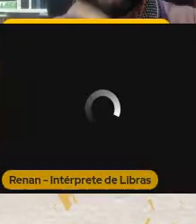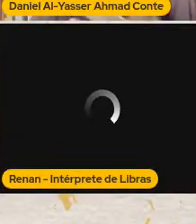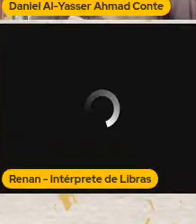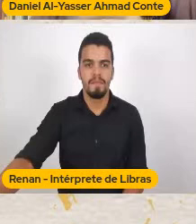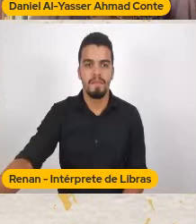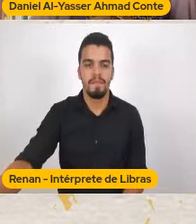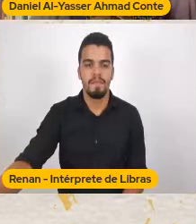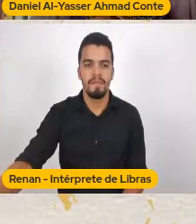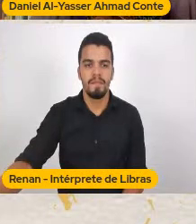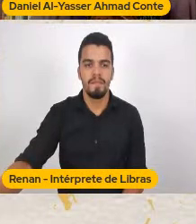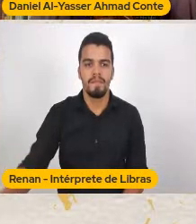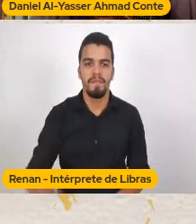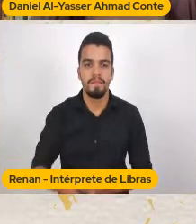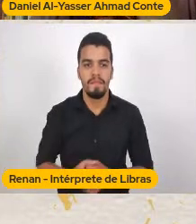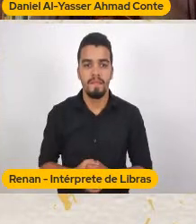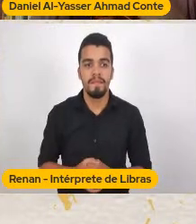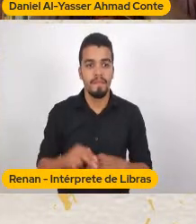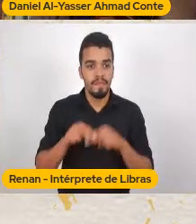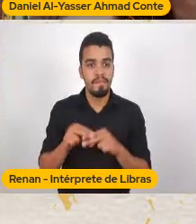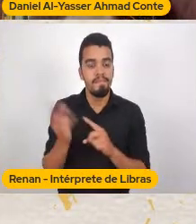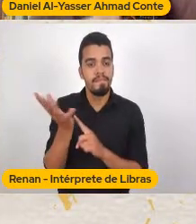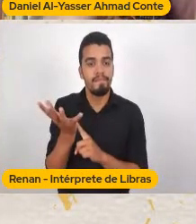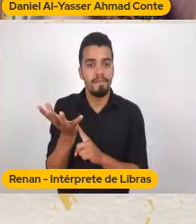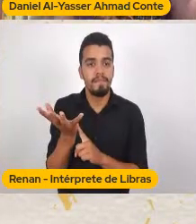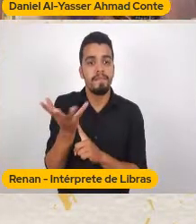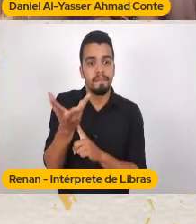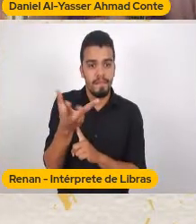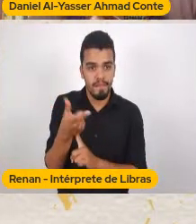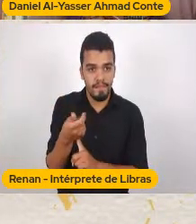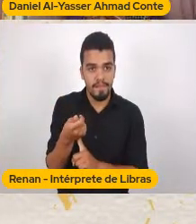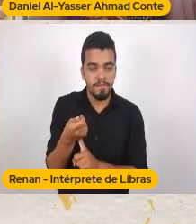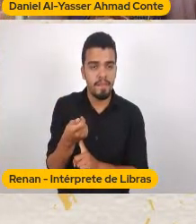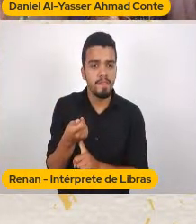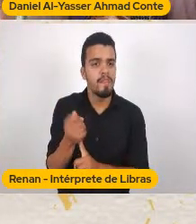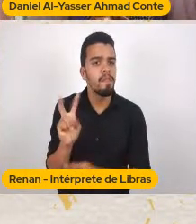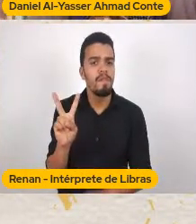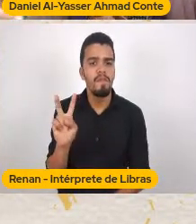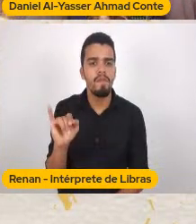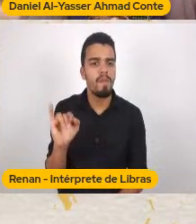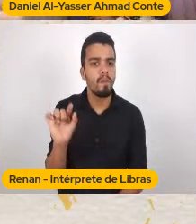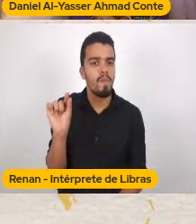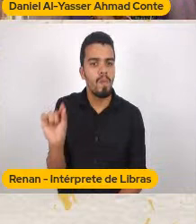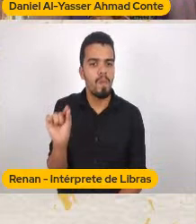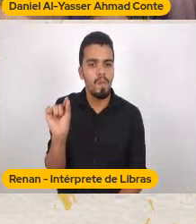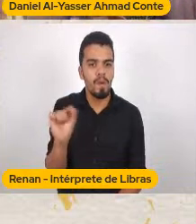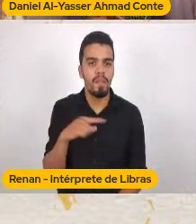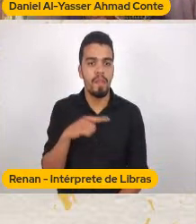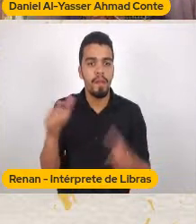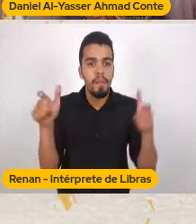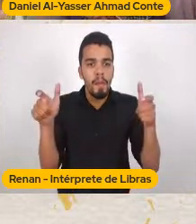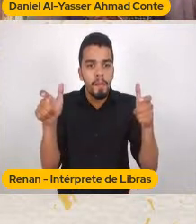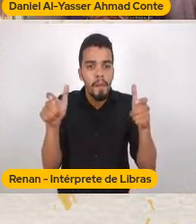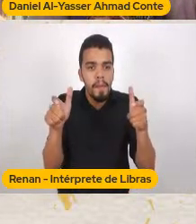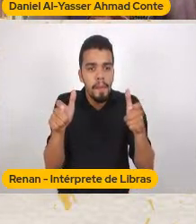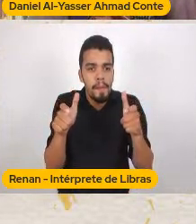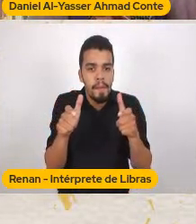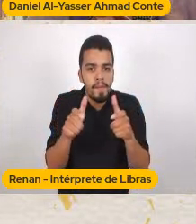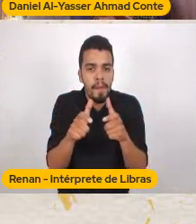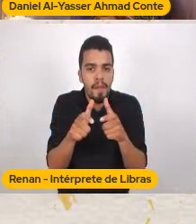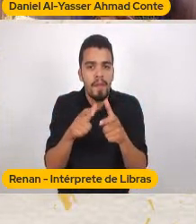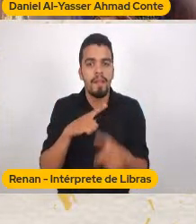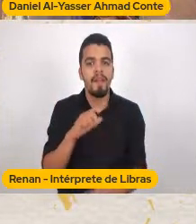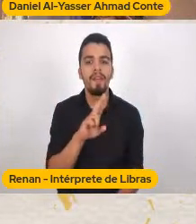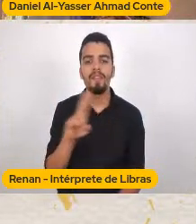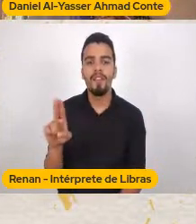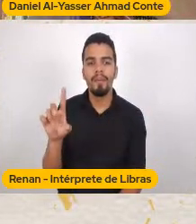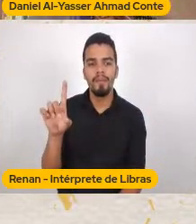artes Artísticas Enfim E o que que faz Ele vai condenar Essas minorias A uma coisa Que a gente chama De desvoz Que está